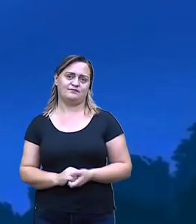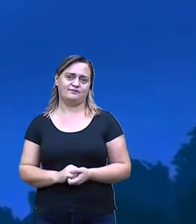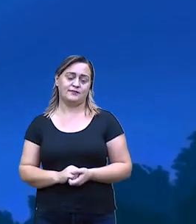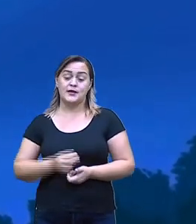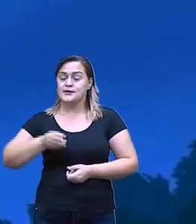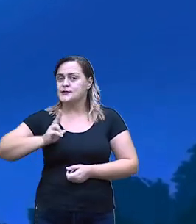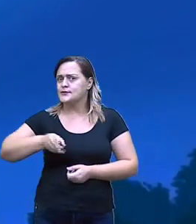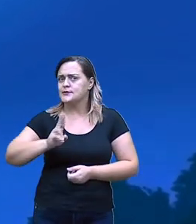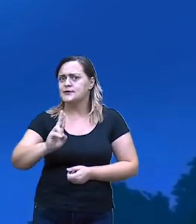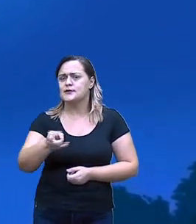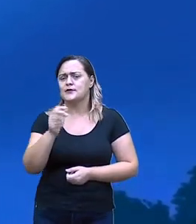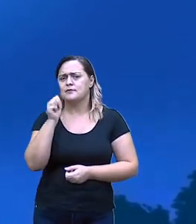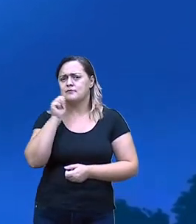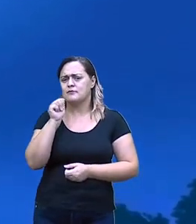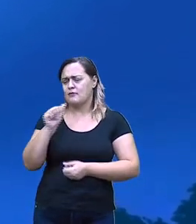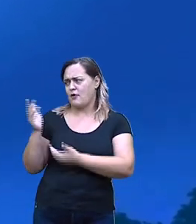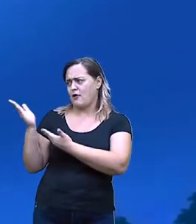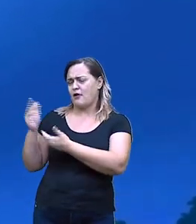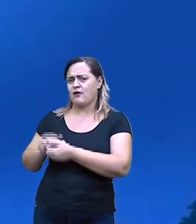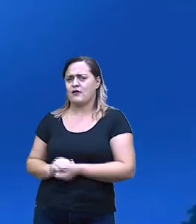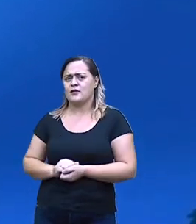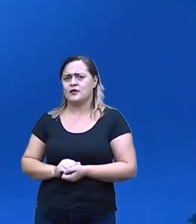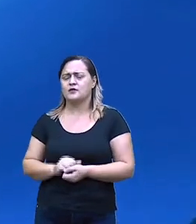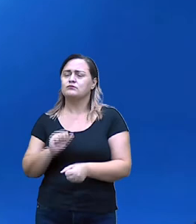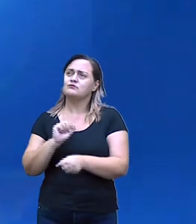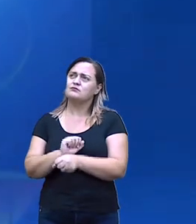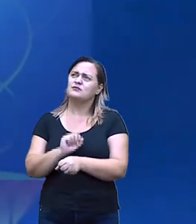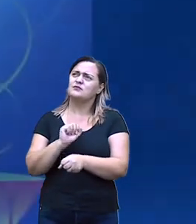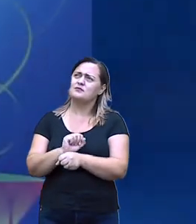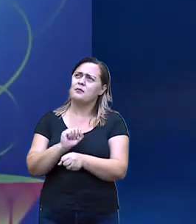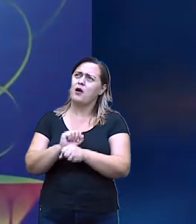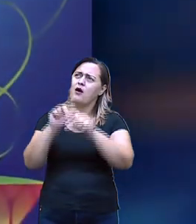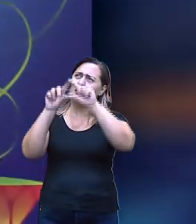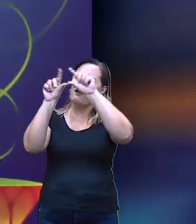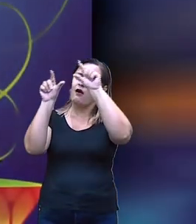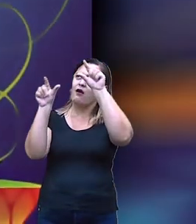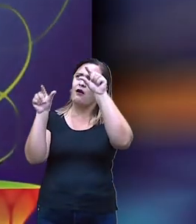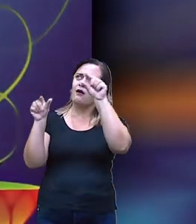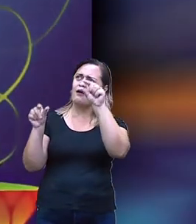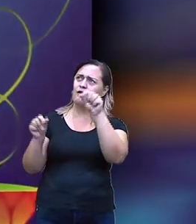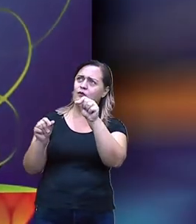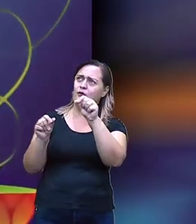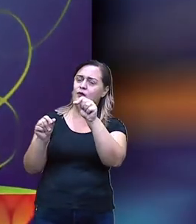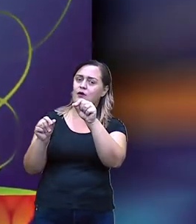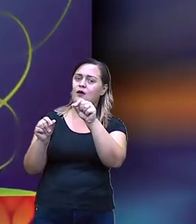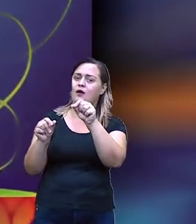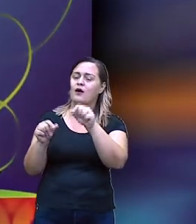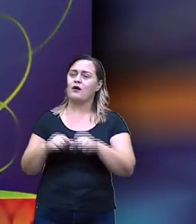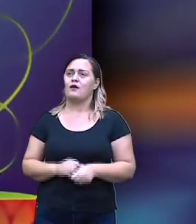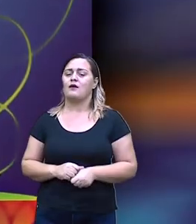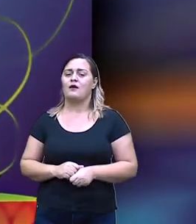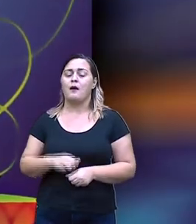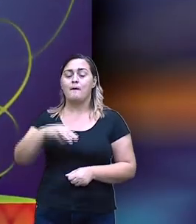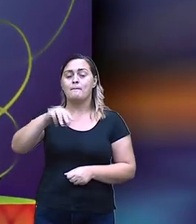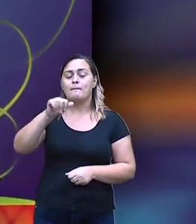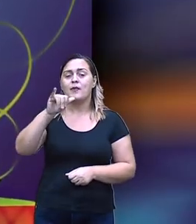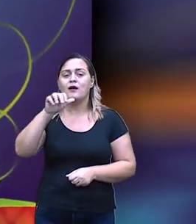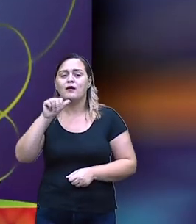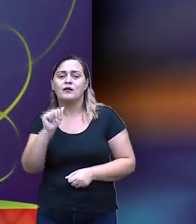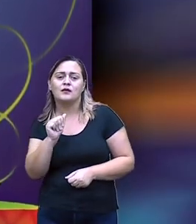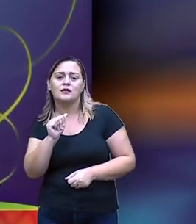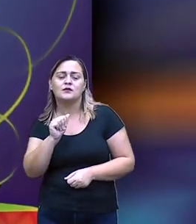jovem partia e ficava esperando a lua surgir. Quando esta aparecia, Nayá passava a noite